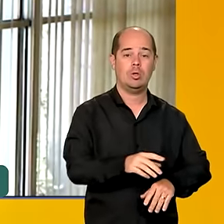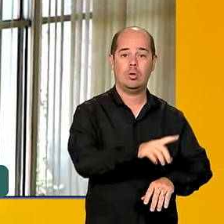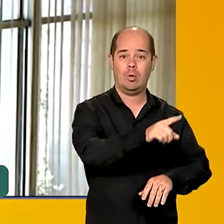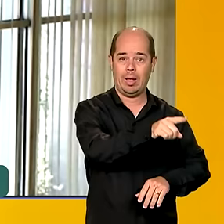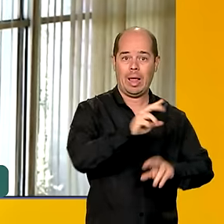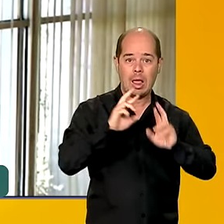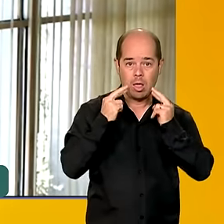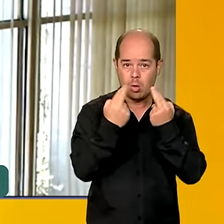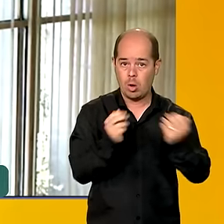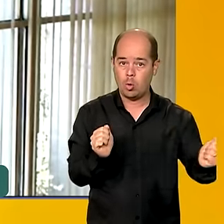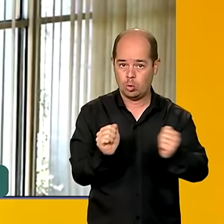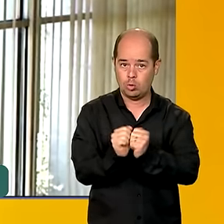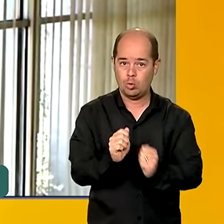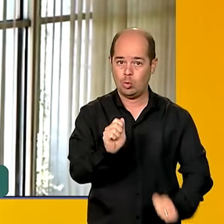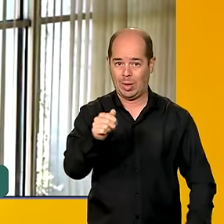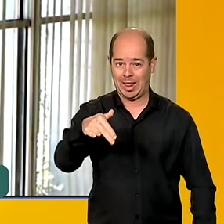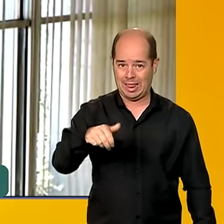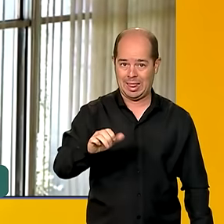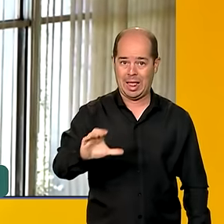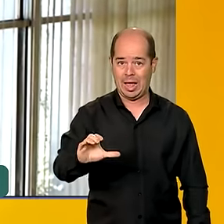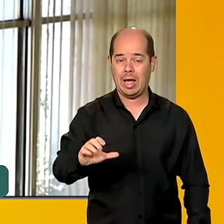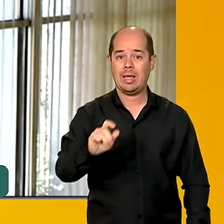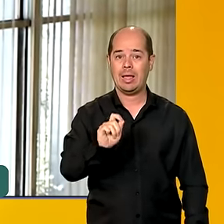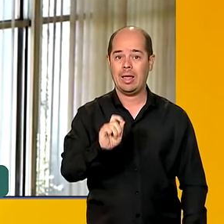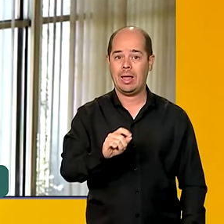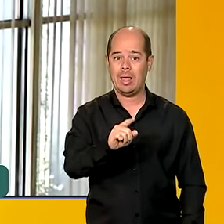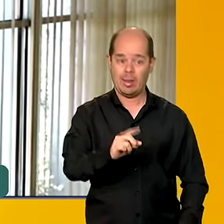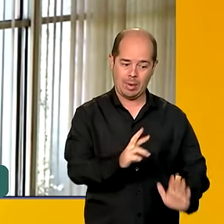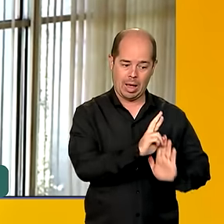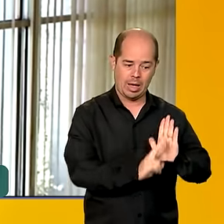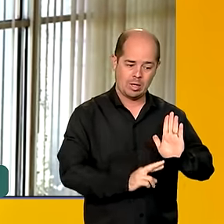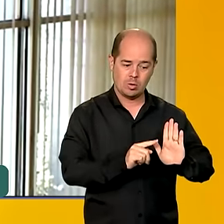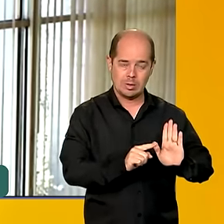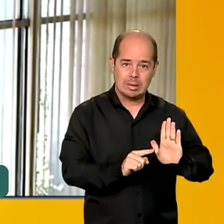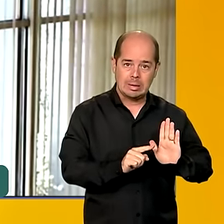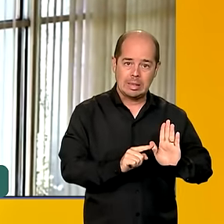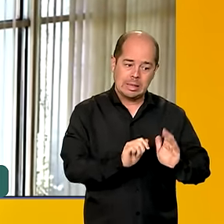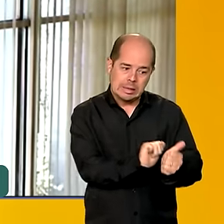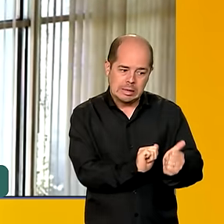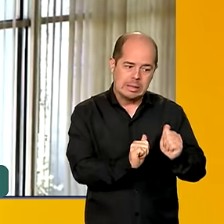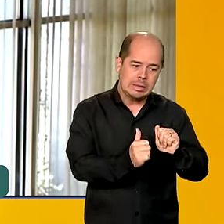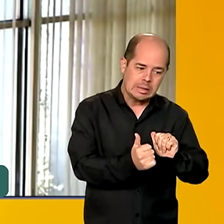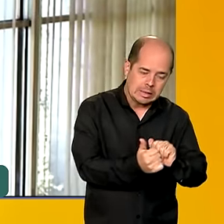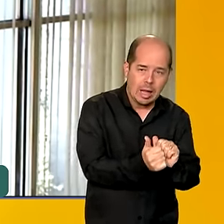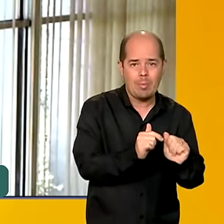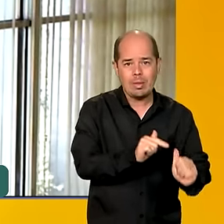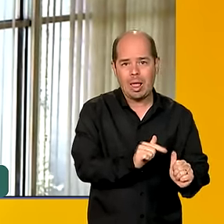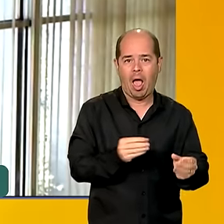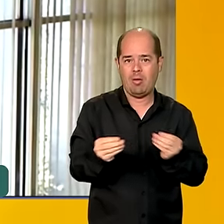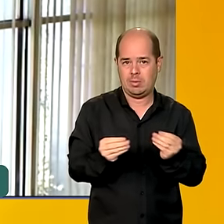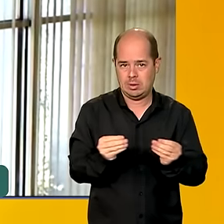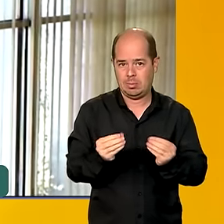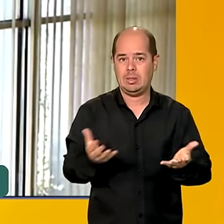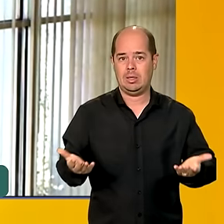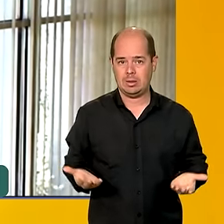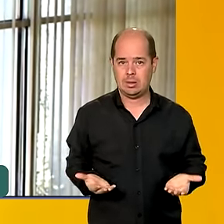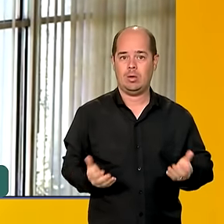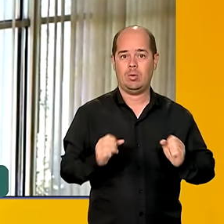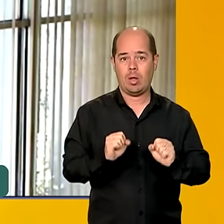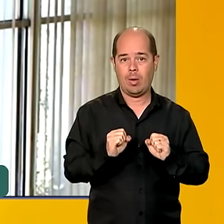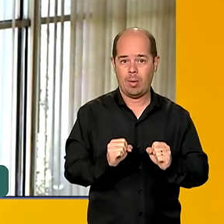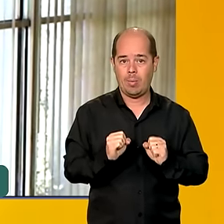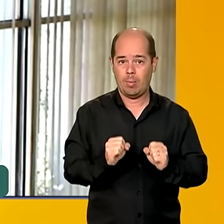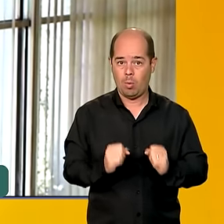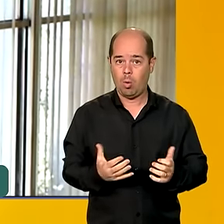ANAC é a flexibilização dessa Resolução 400, para que a gente possa ter uma remarcação com um